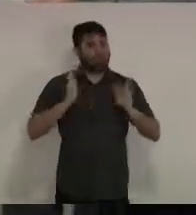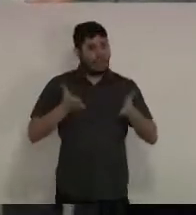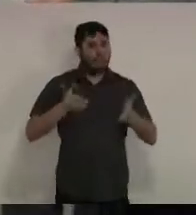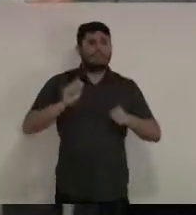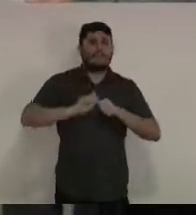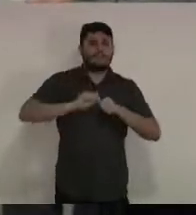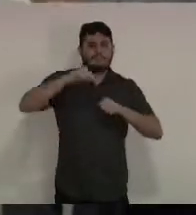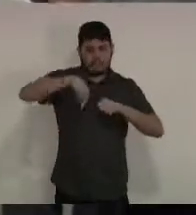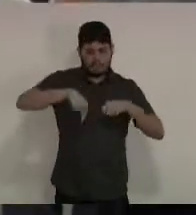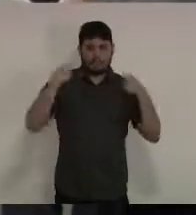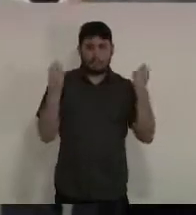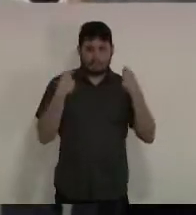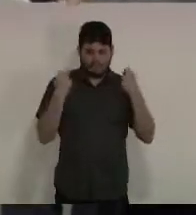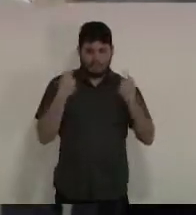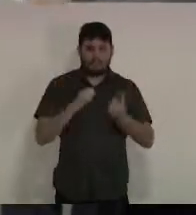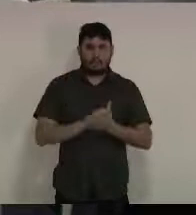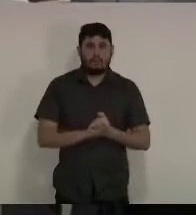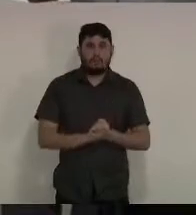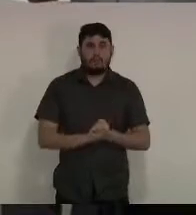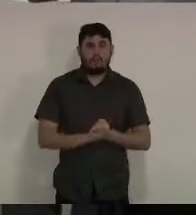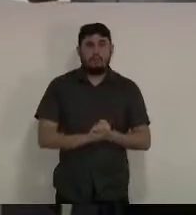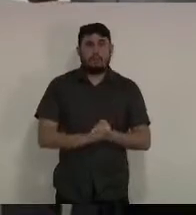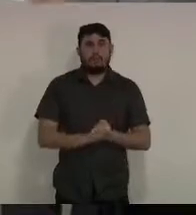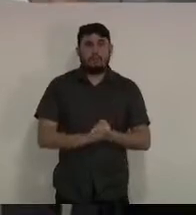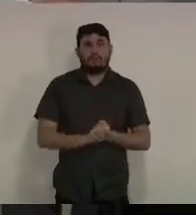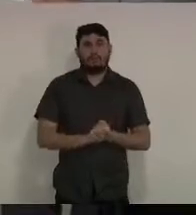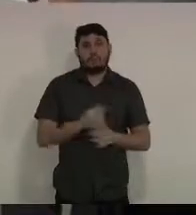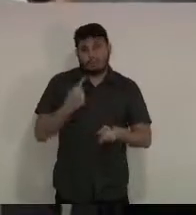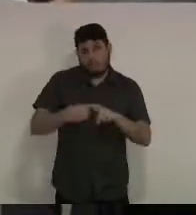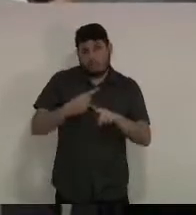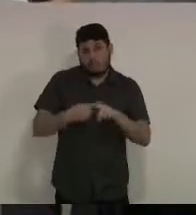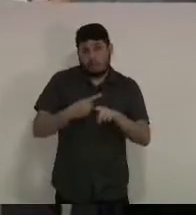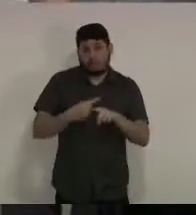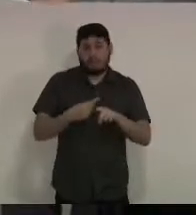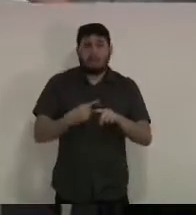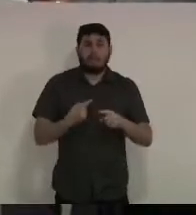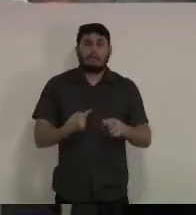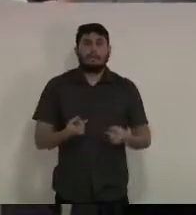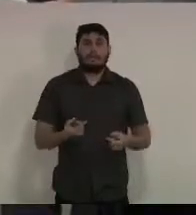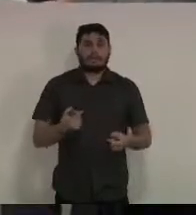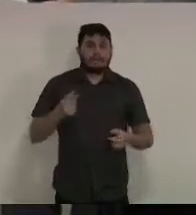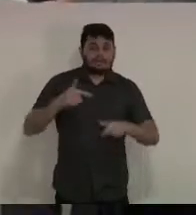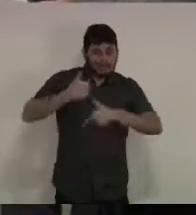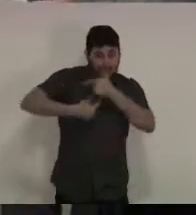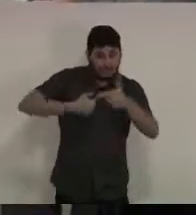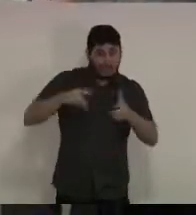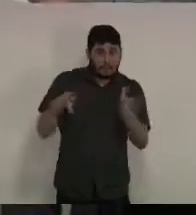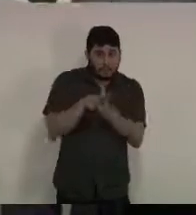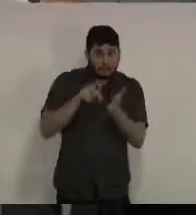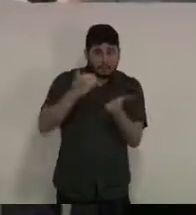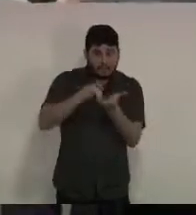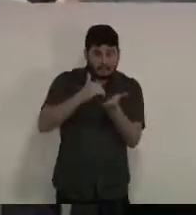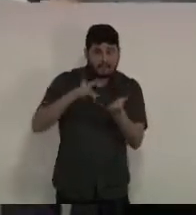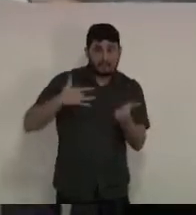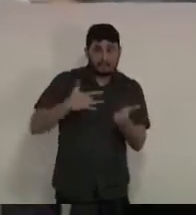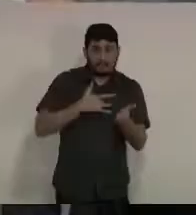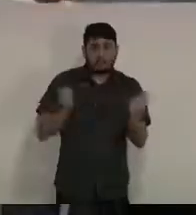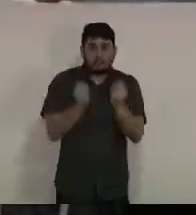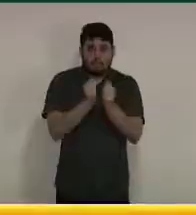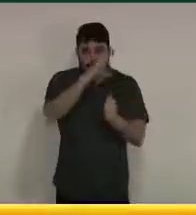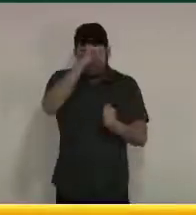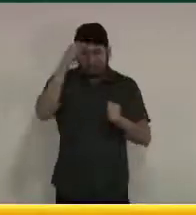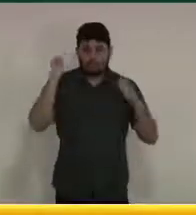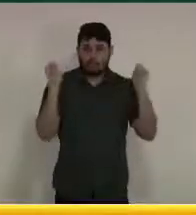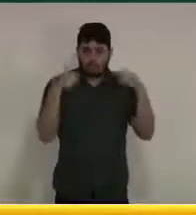enérgica e tomada pela Secretaria de Saúde e pela Prefeitura de Caruaru, nós conseguimos